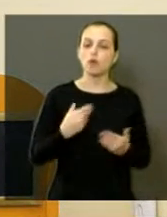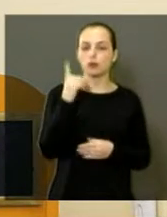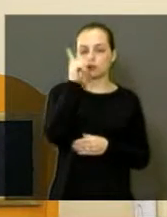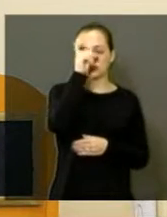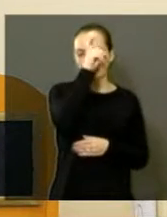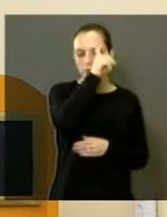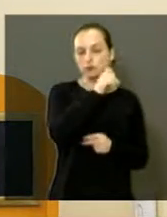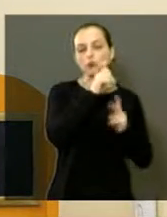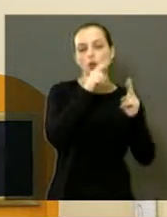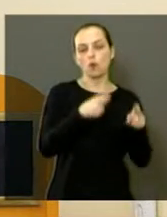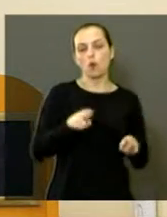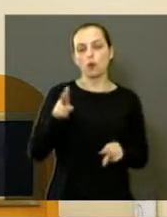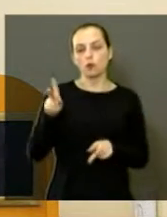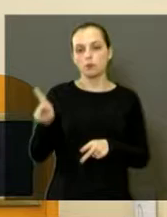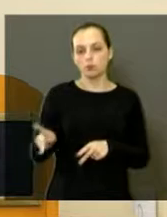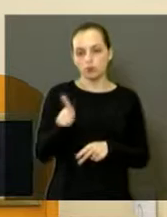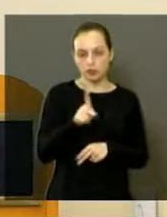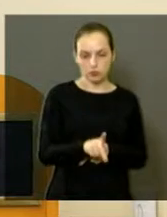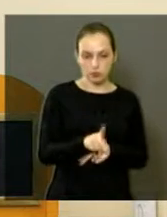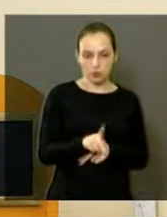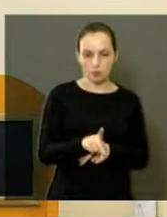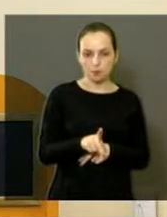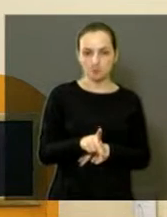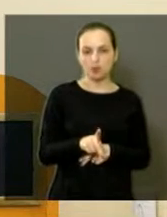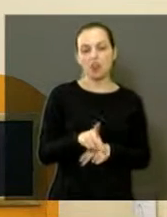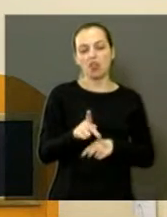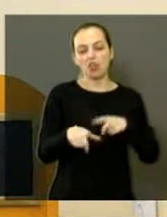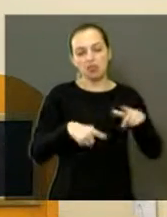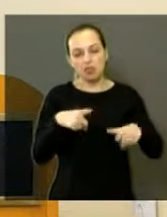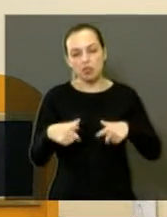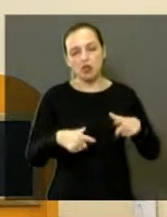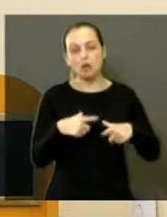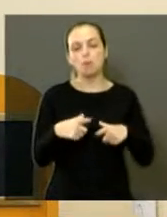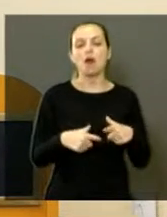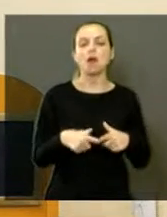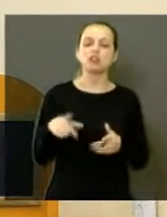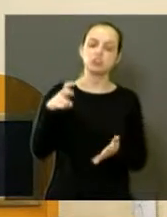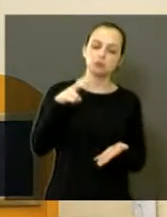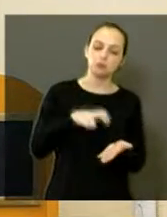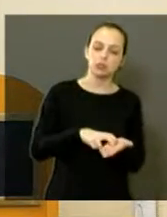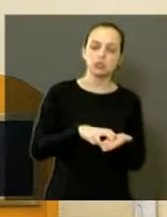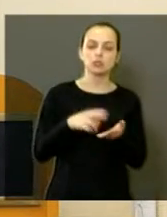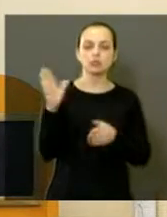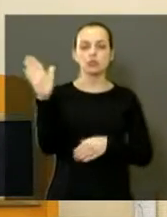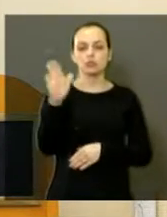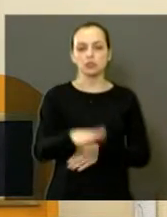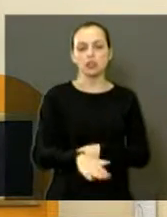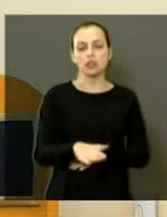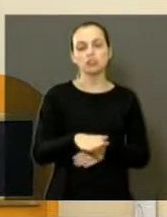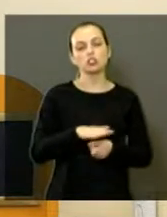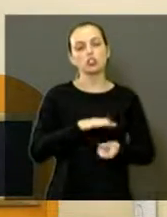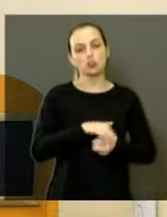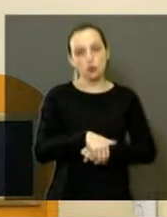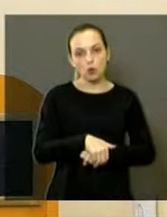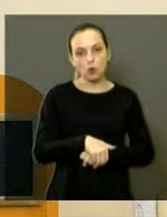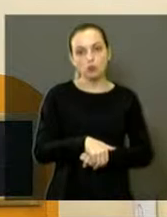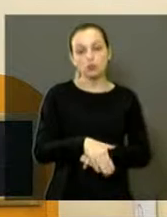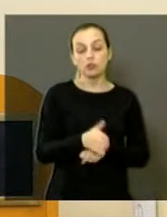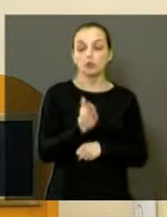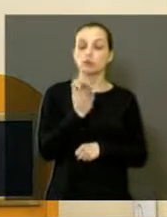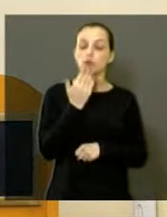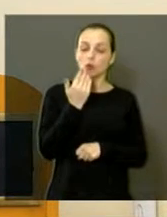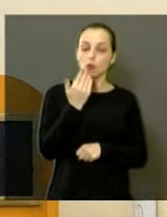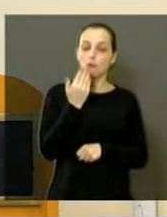professores. Tem professor que trabalha cedo, à tarde, à noite, para se alimentar,